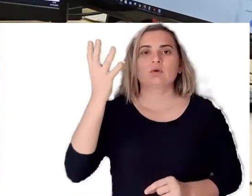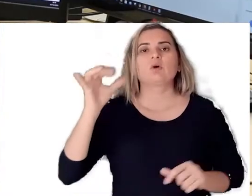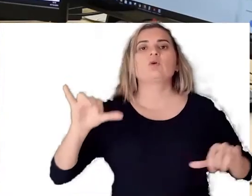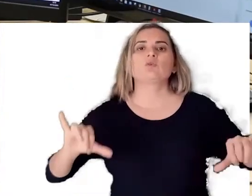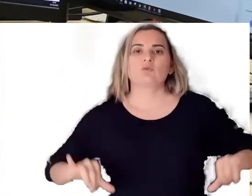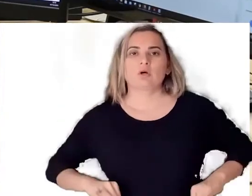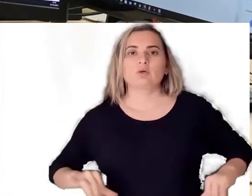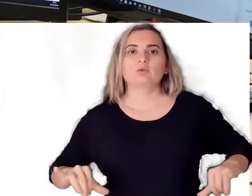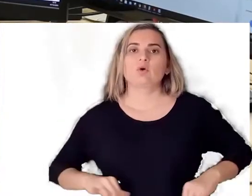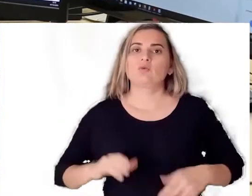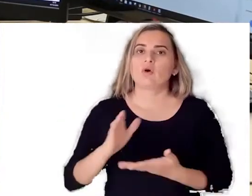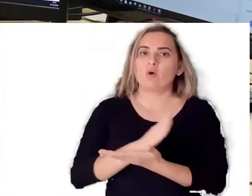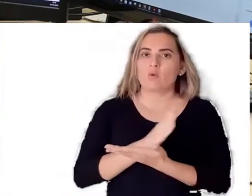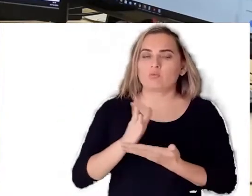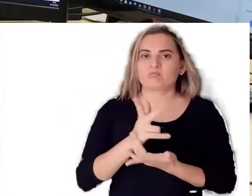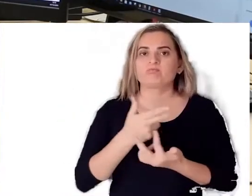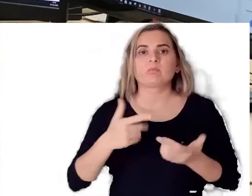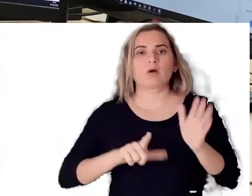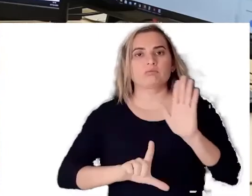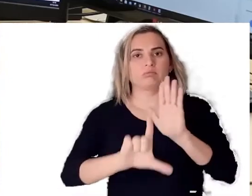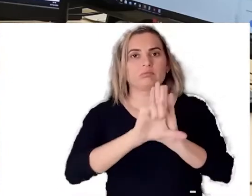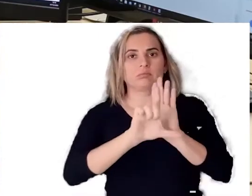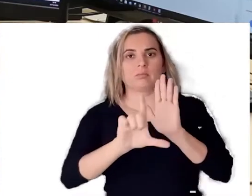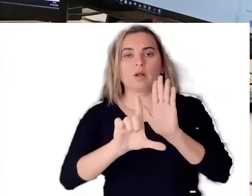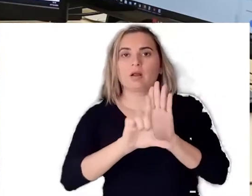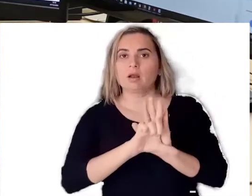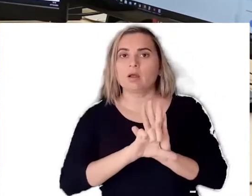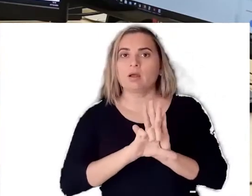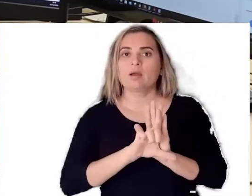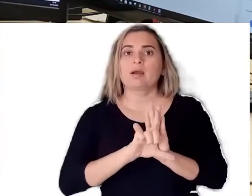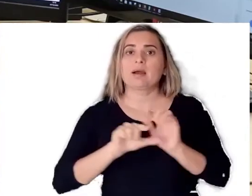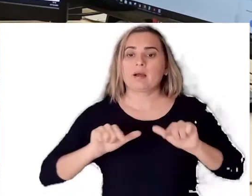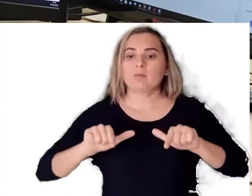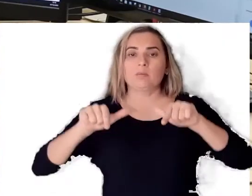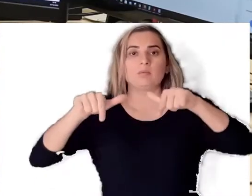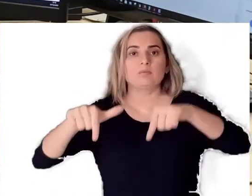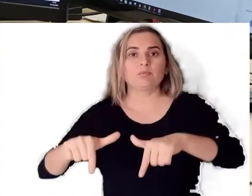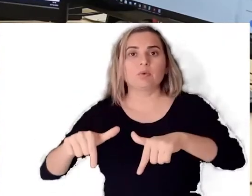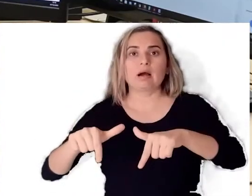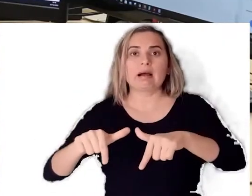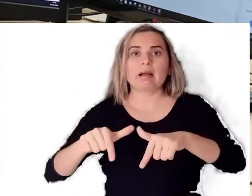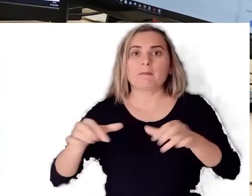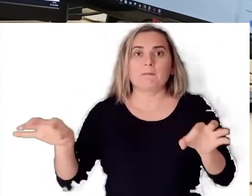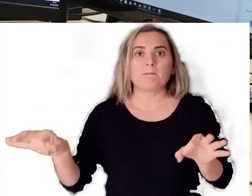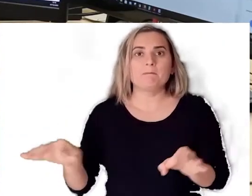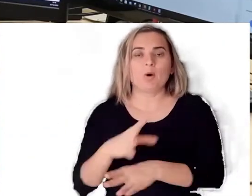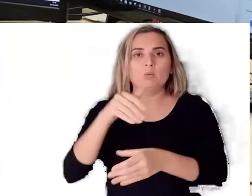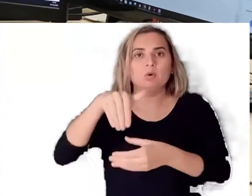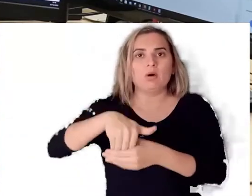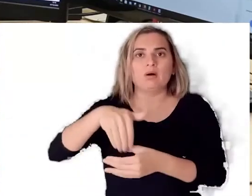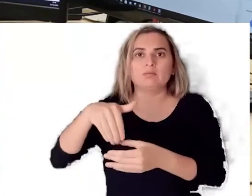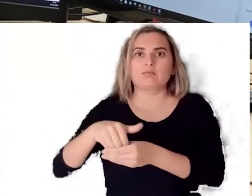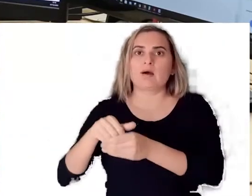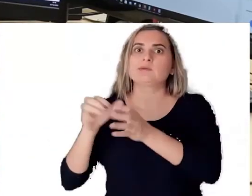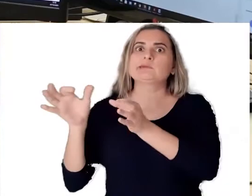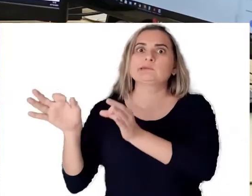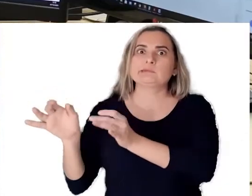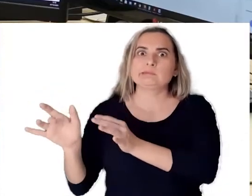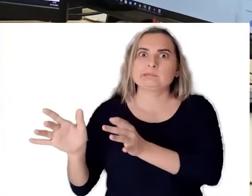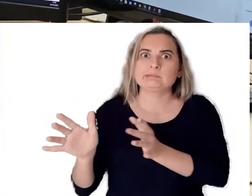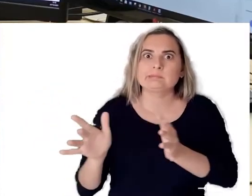sofrer algumas sanções por força de lei, como a não obtenção de certidão de quitação eleitoral durante toda a